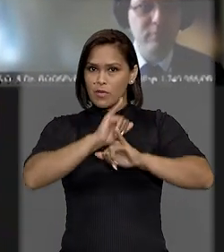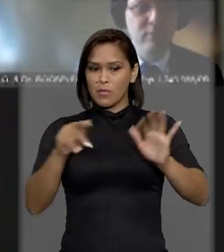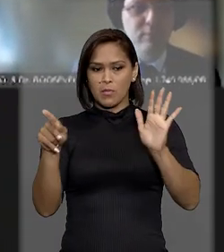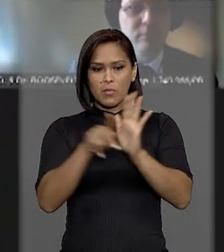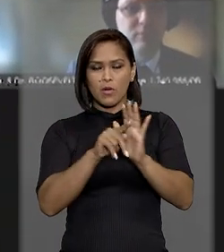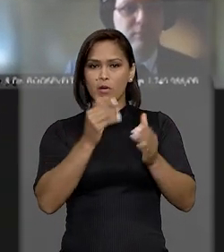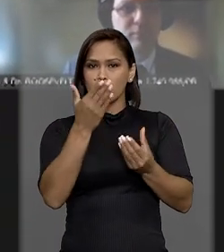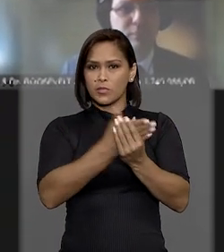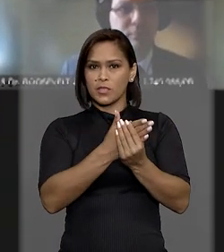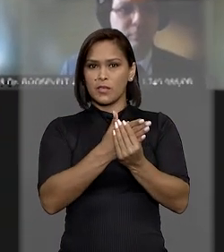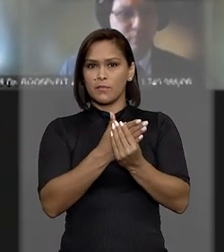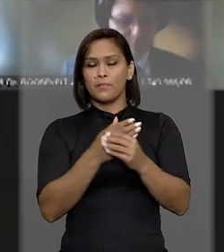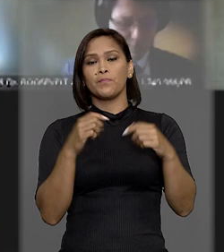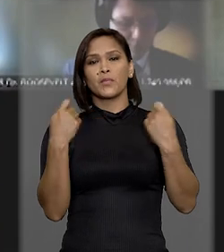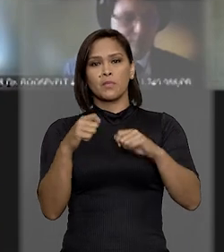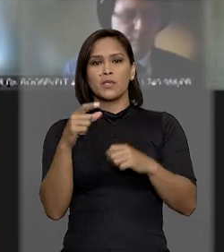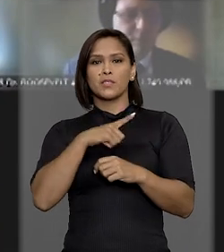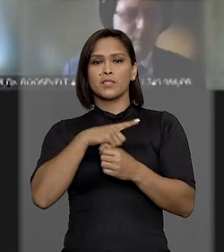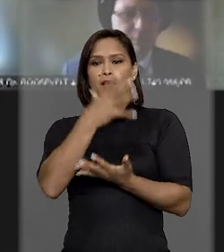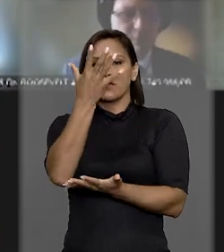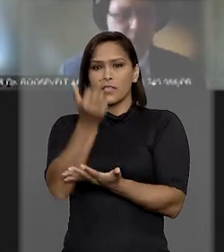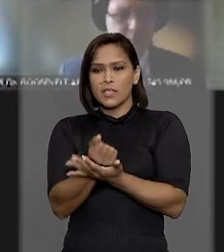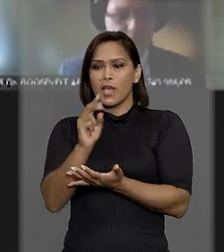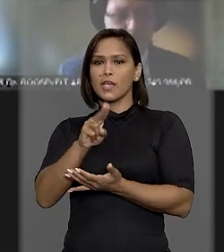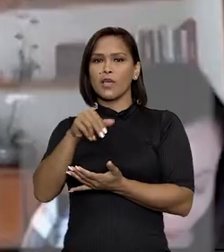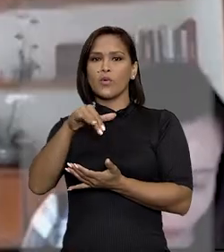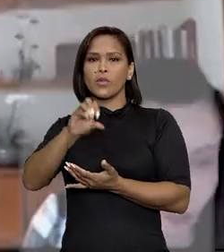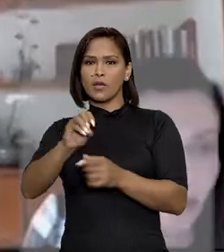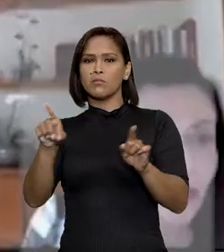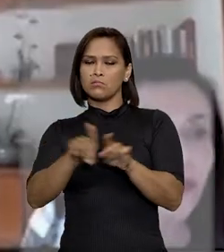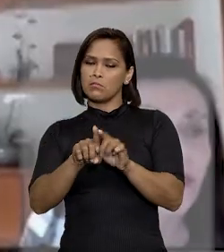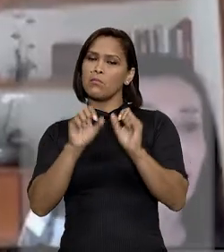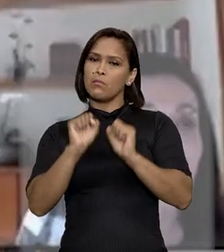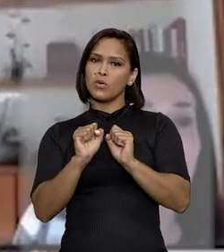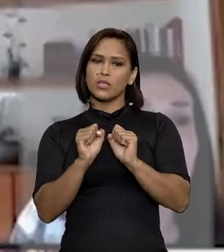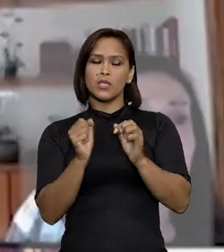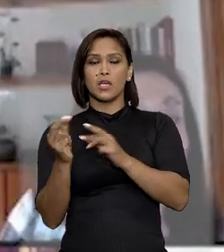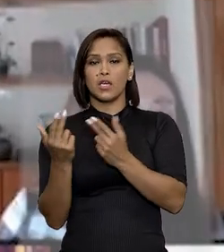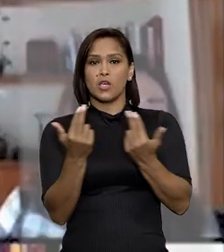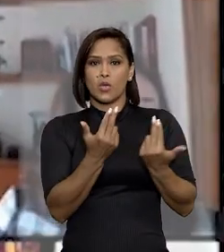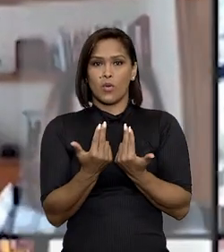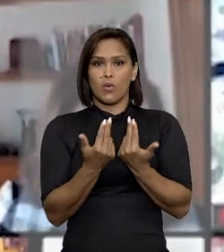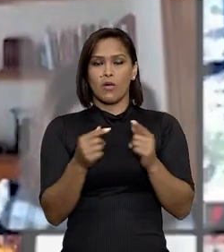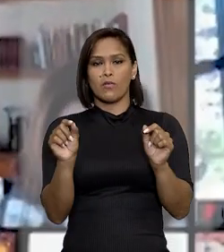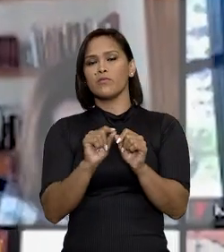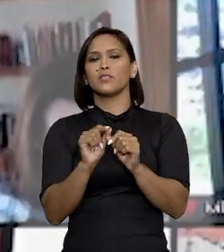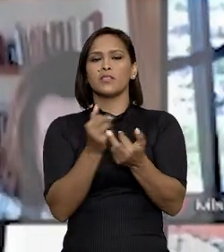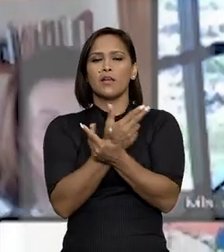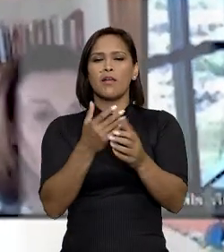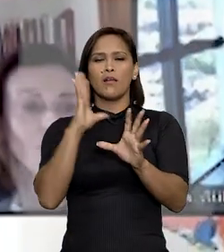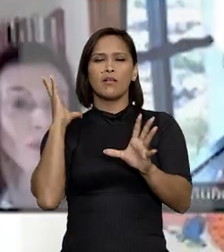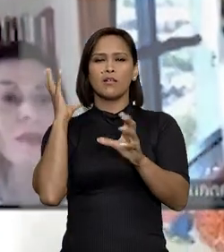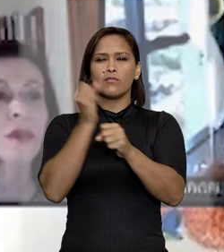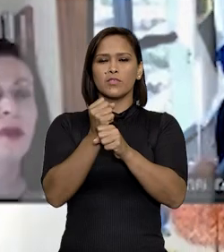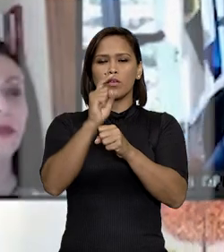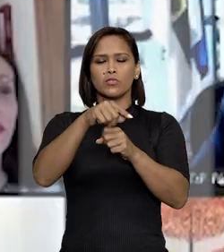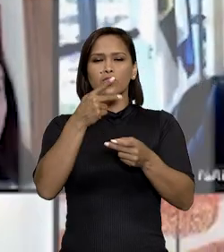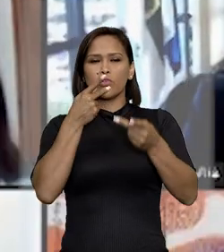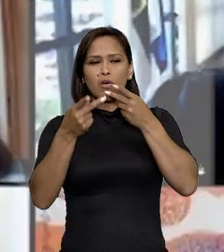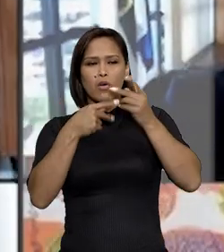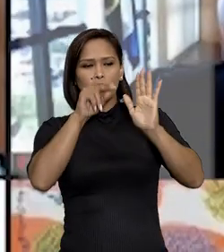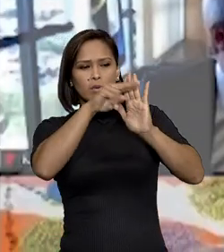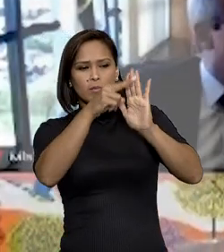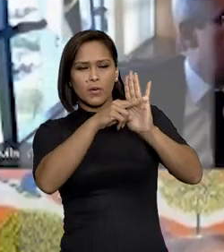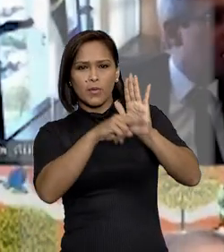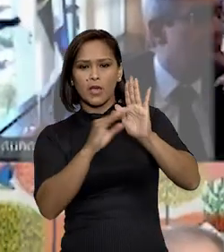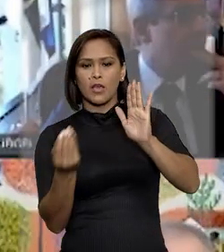informações do mesmo exercício, seria necessário aceitar que a União também poderia, em um mesmo exercício, fazer a revisão desses